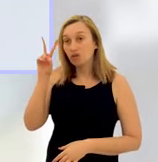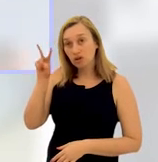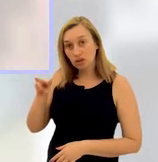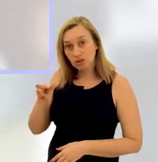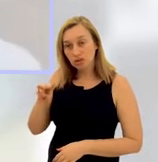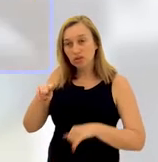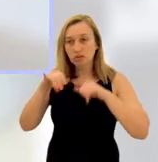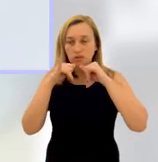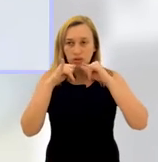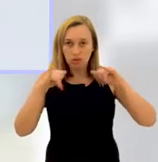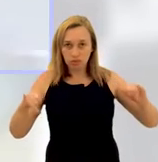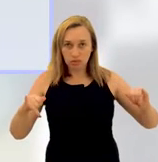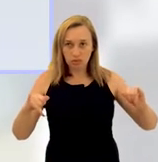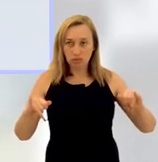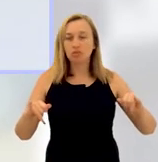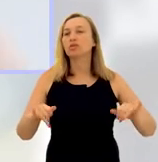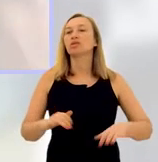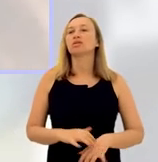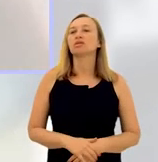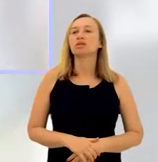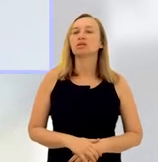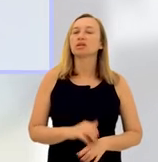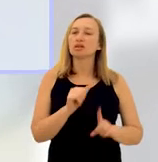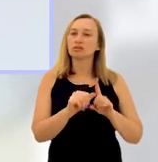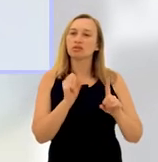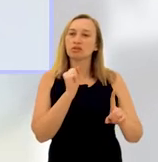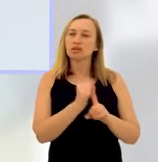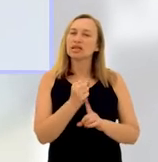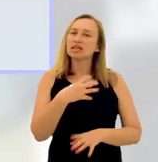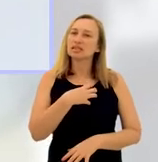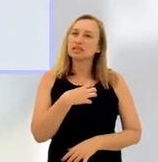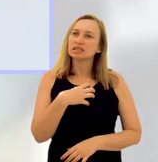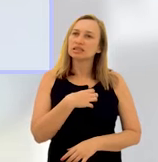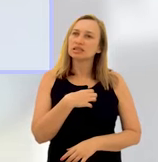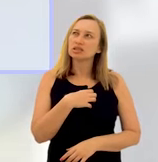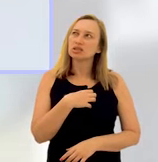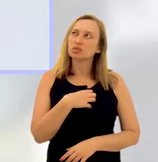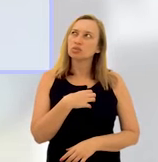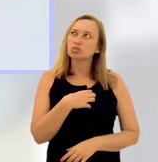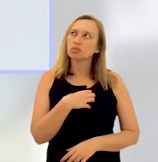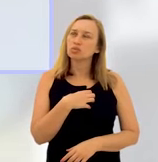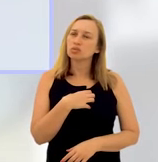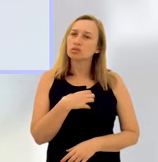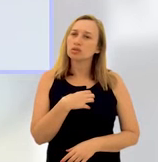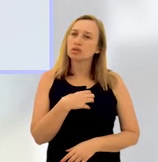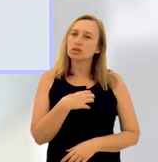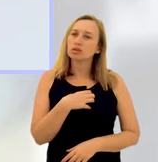ela viu nos meios de comunicação esse feminicídio e ela sentiu